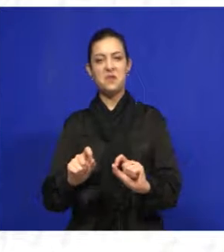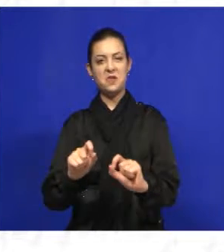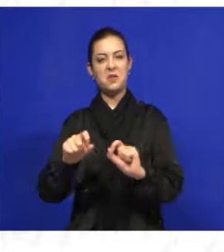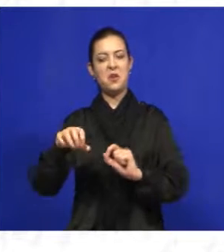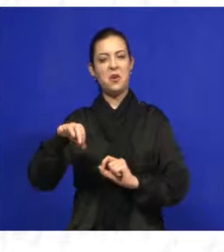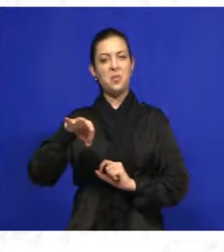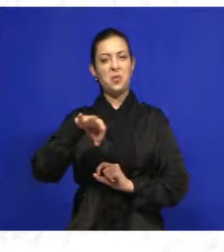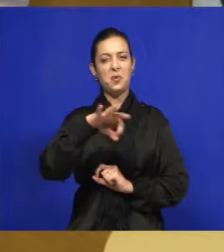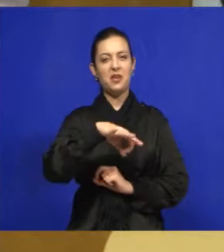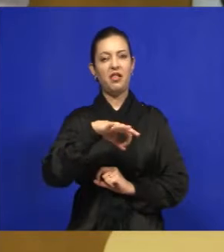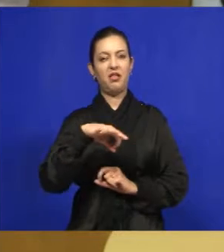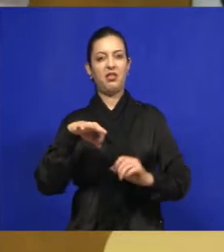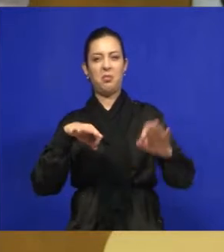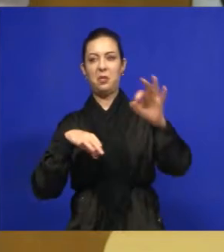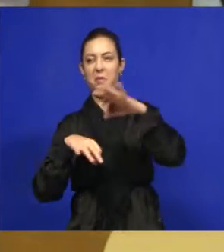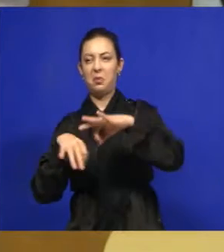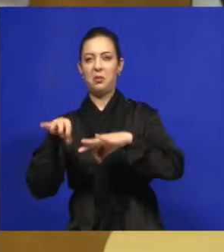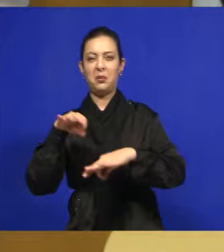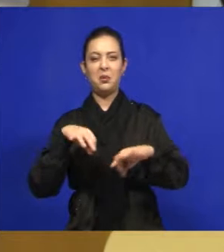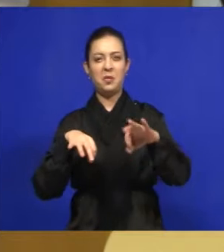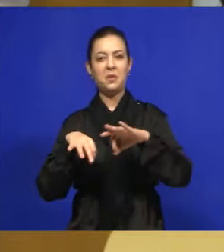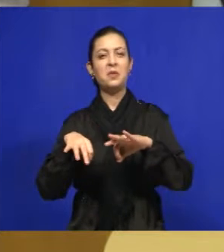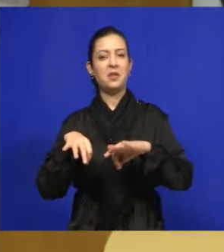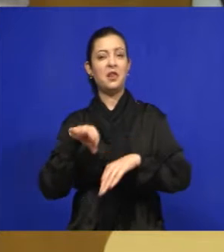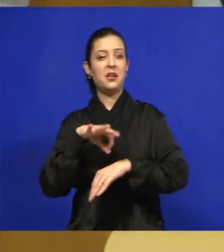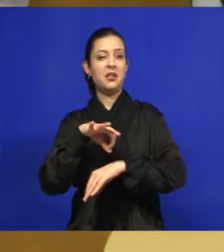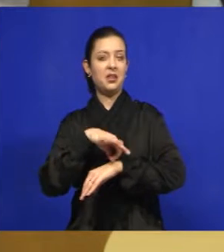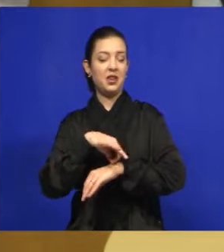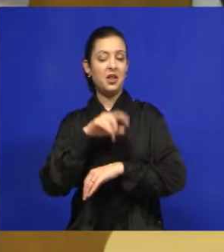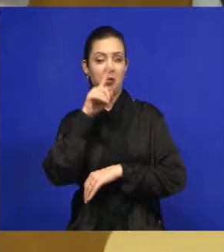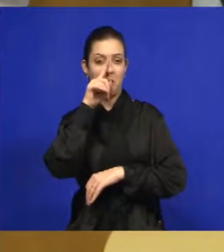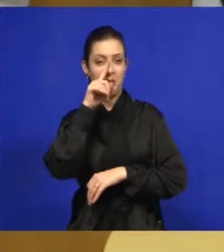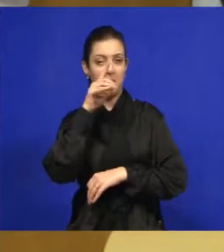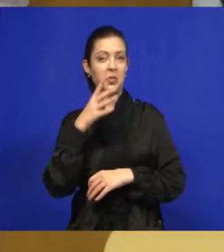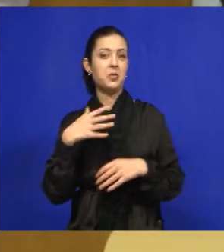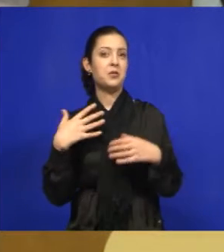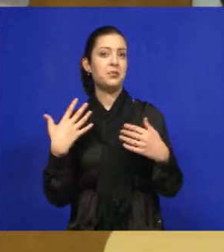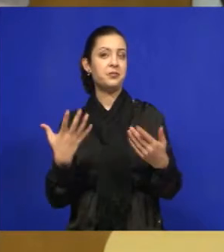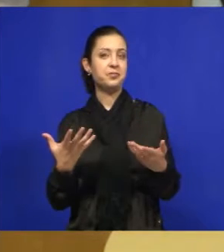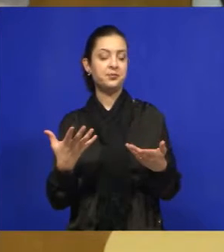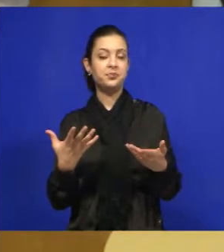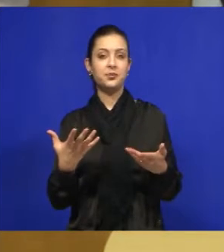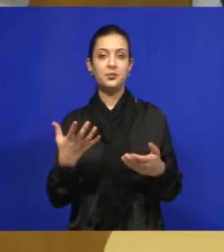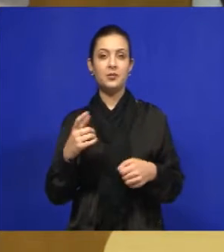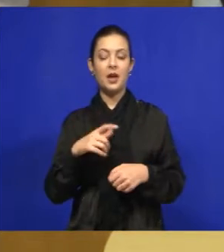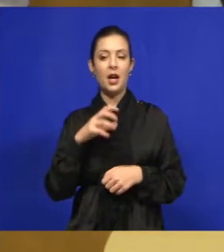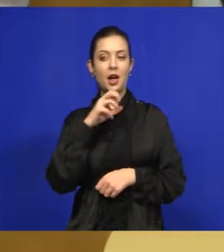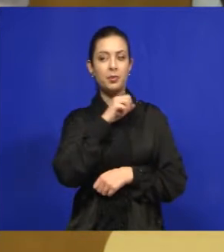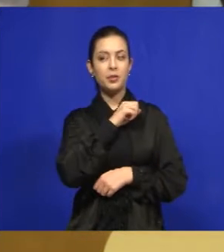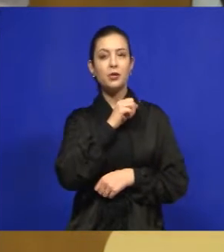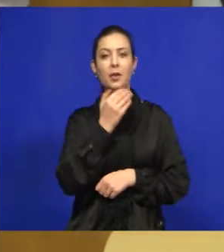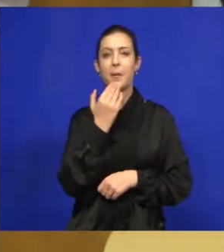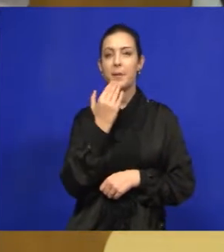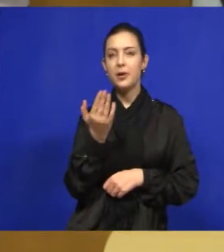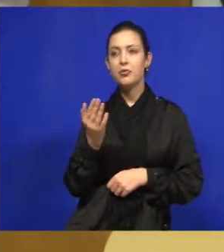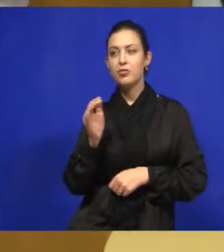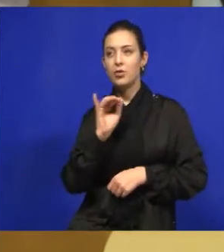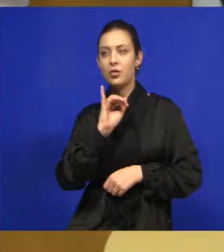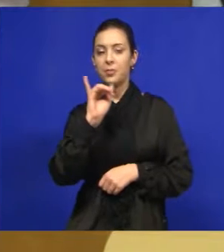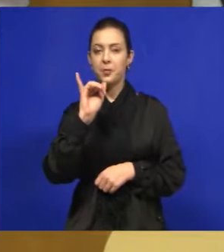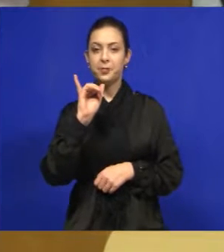ocasionar aí o aparecimento dos mosquitos da dengue. E nós, imediatamente, mandamos o pedido